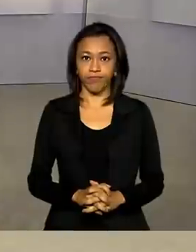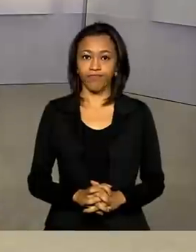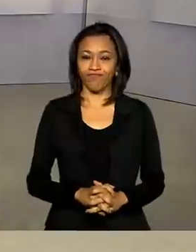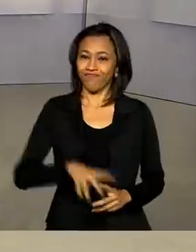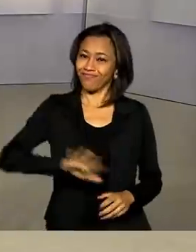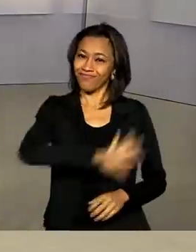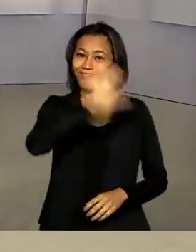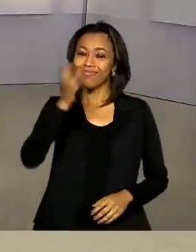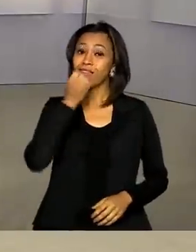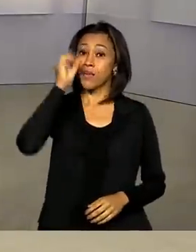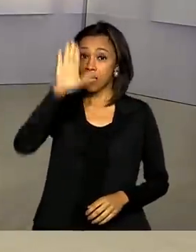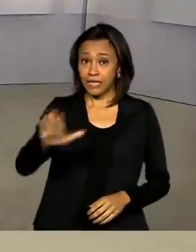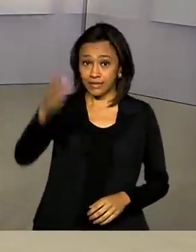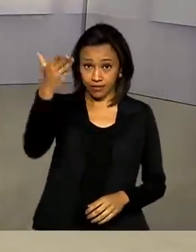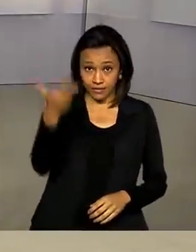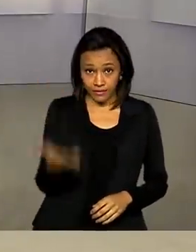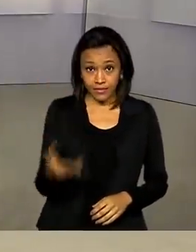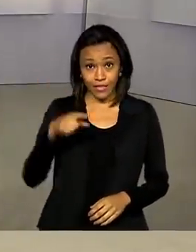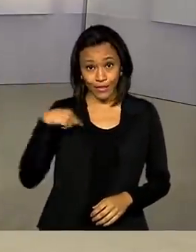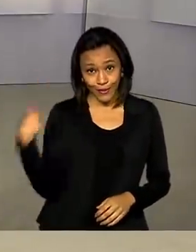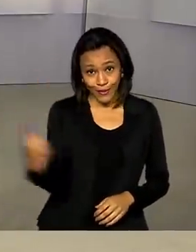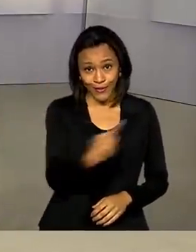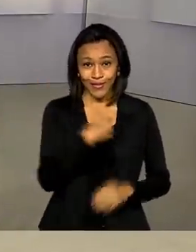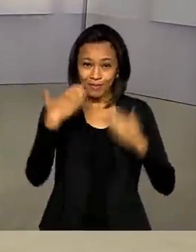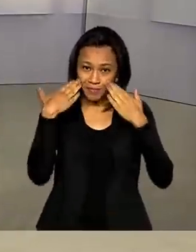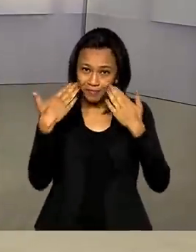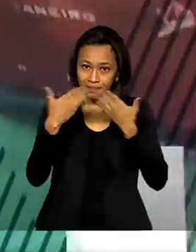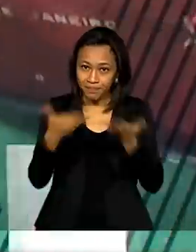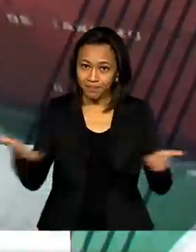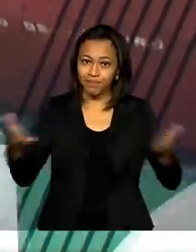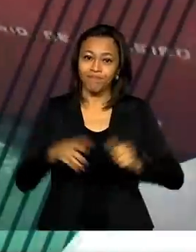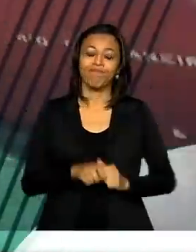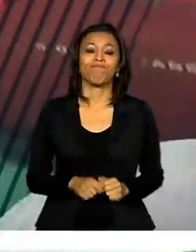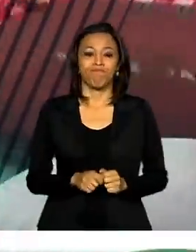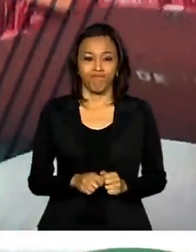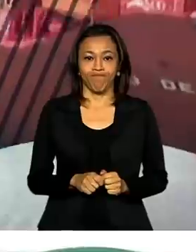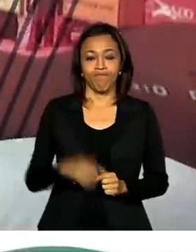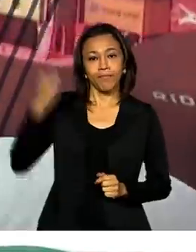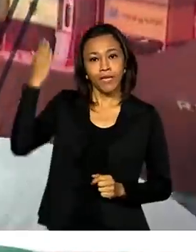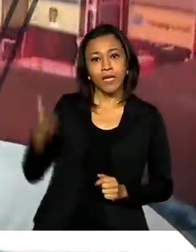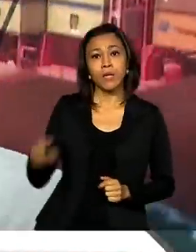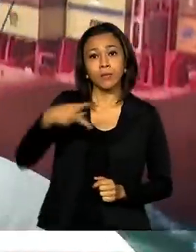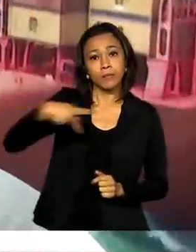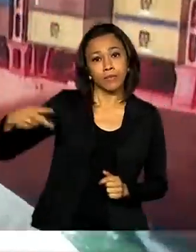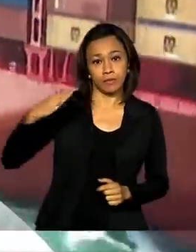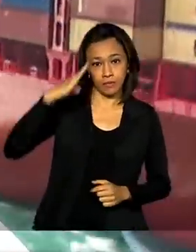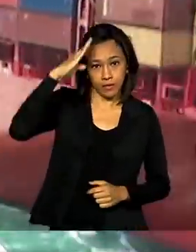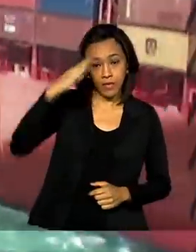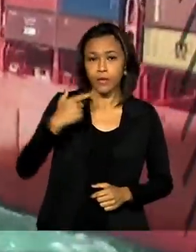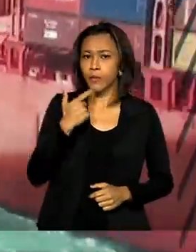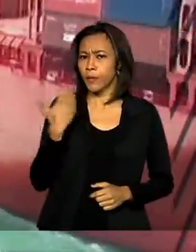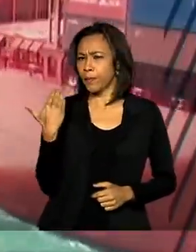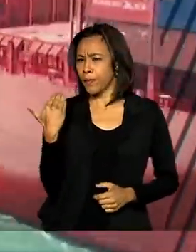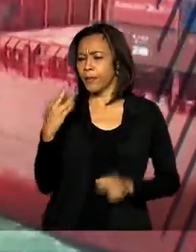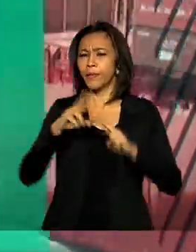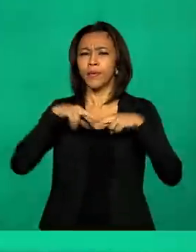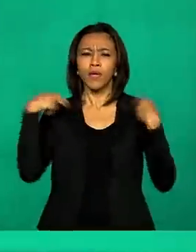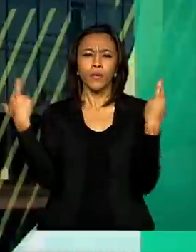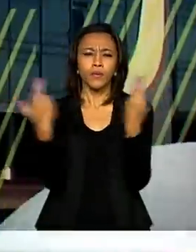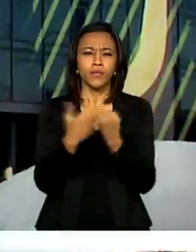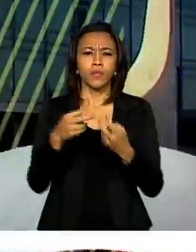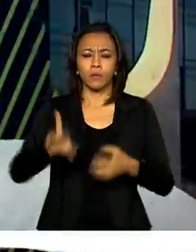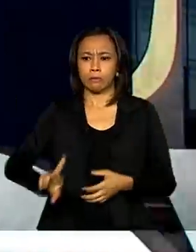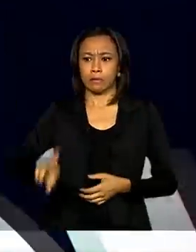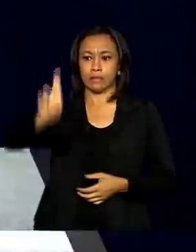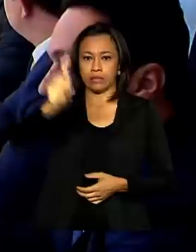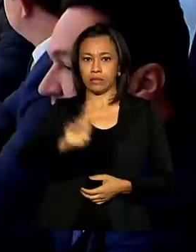Olá, boa tarde para você. O governo agora está de volta. O presidente Jair Bolsonaro se reuniu agora há pouco com líderes